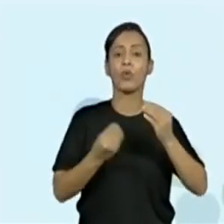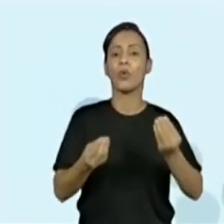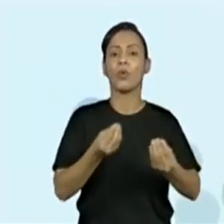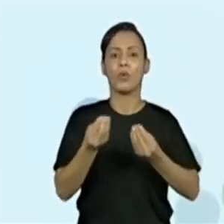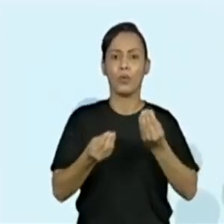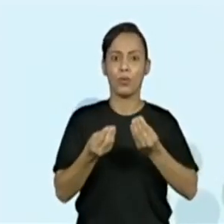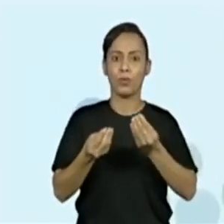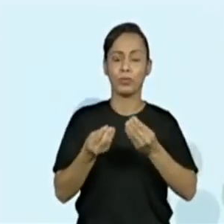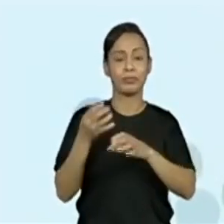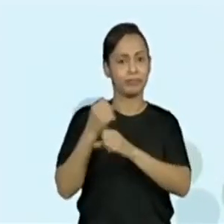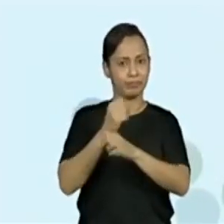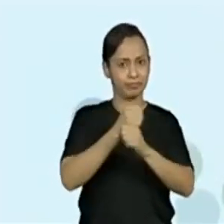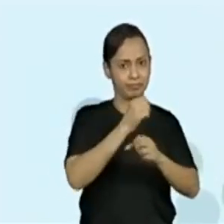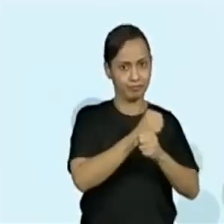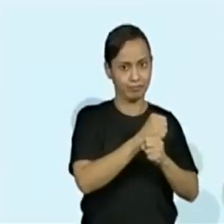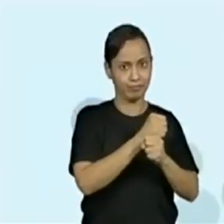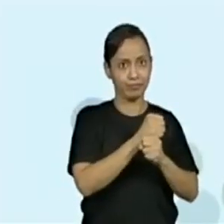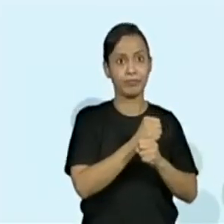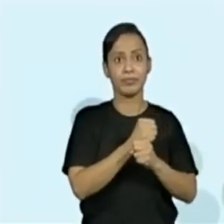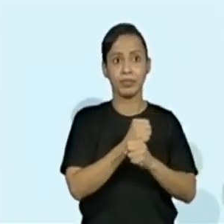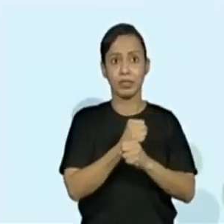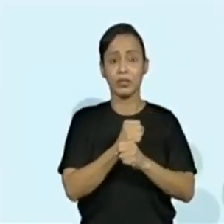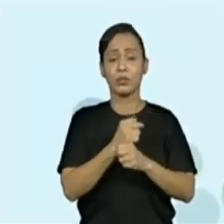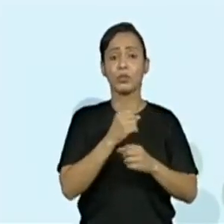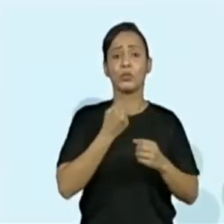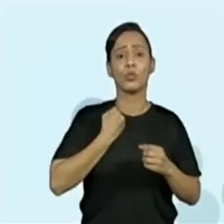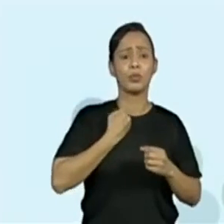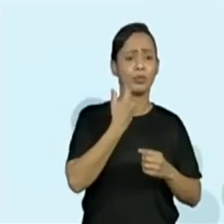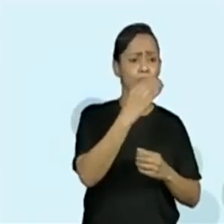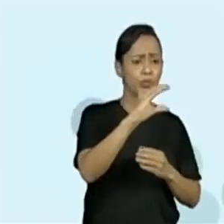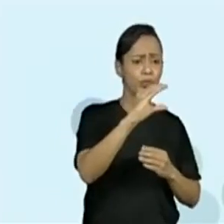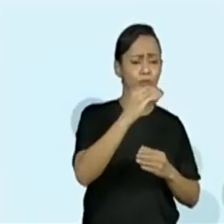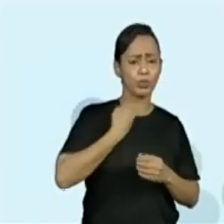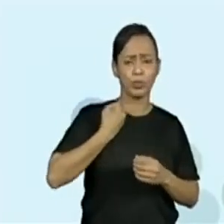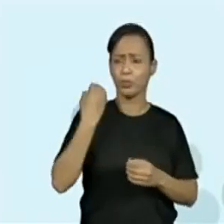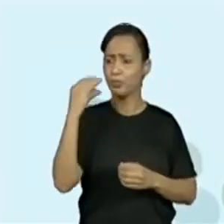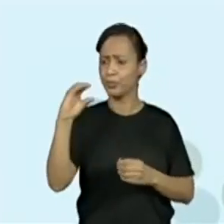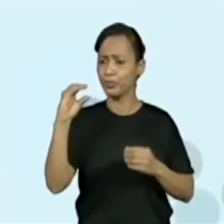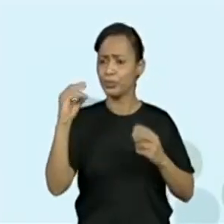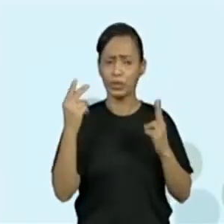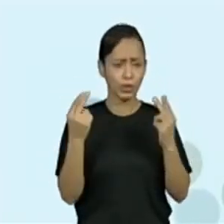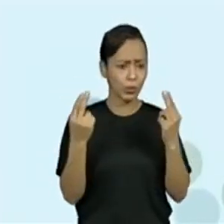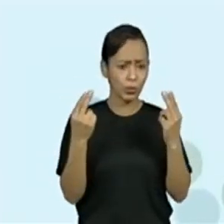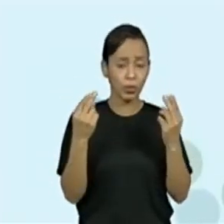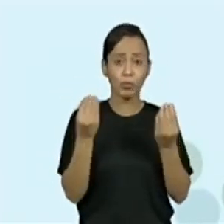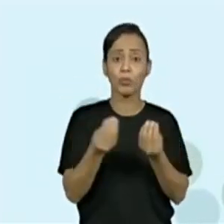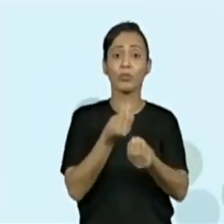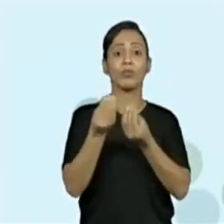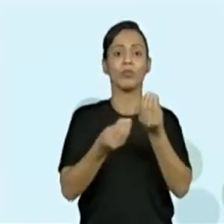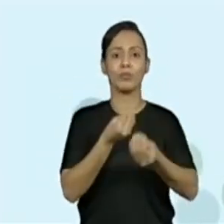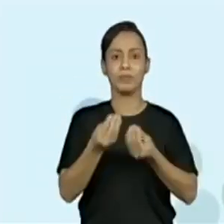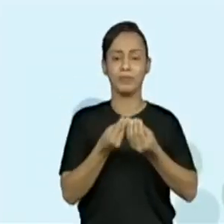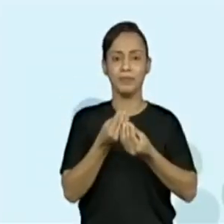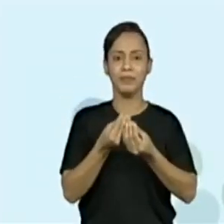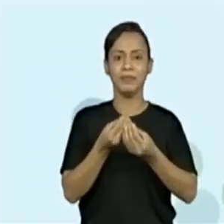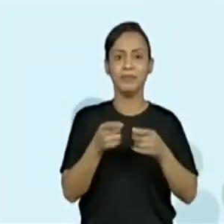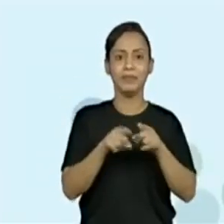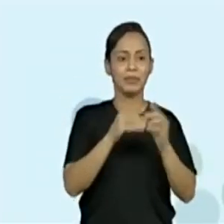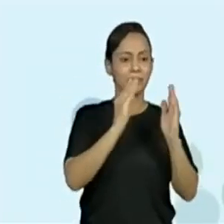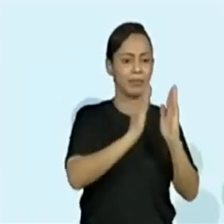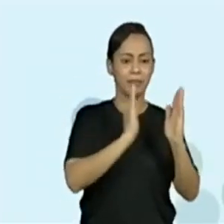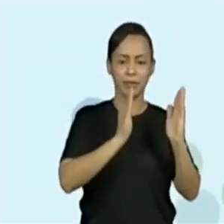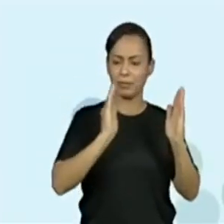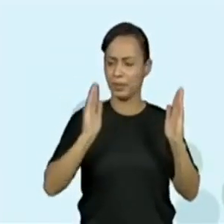por meio, por um mesmo número, descrever uma regra de formação da sequência e determinar